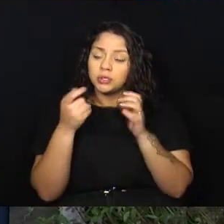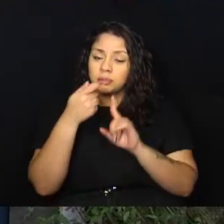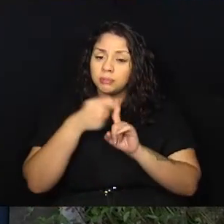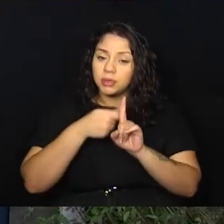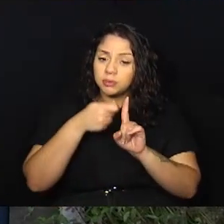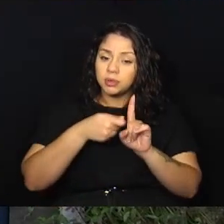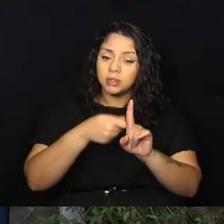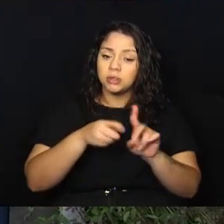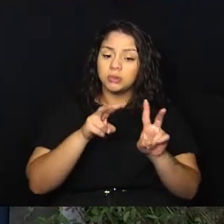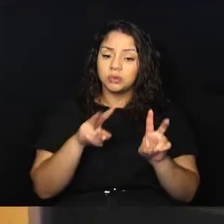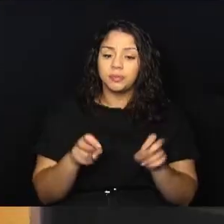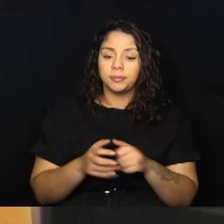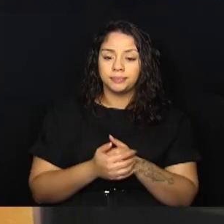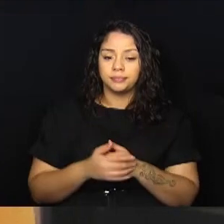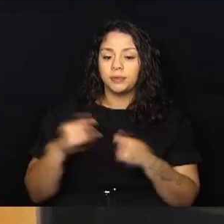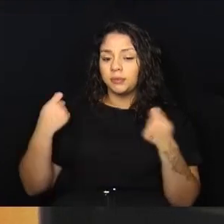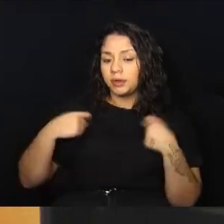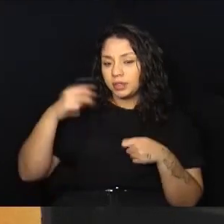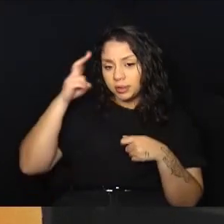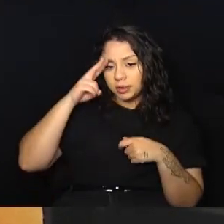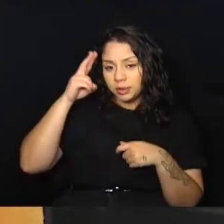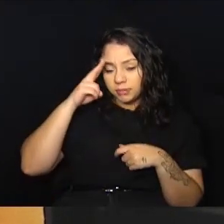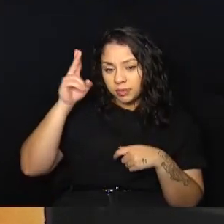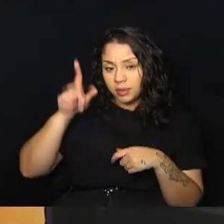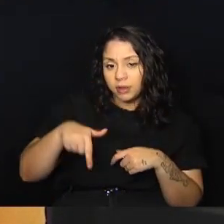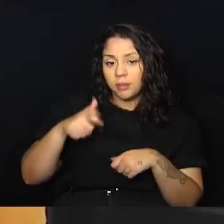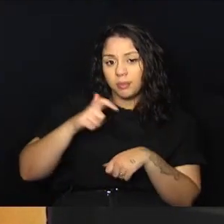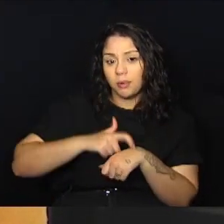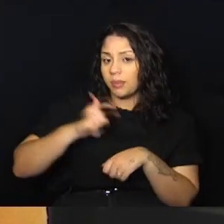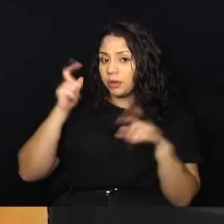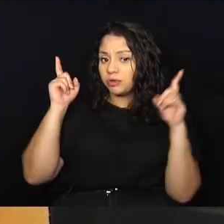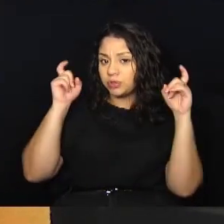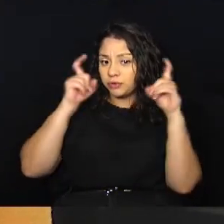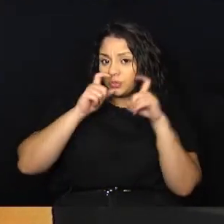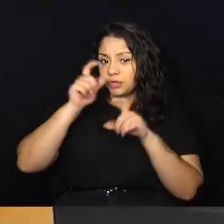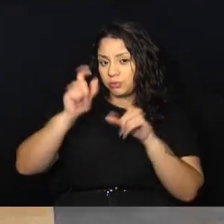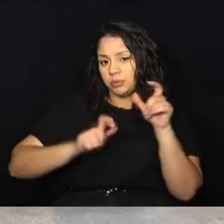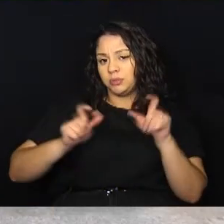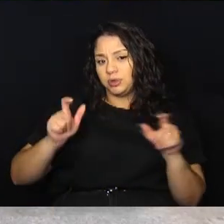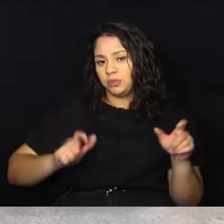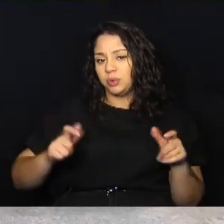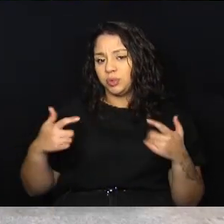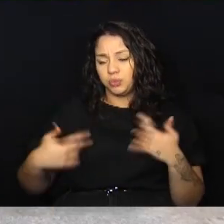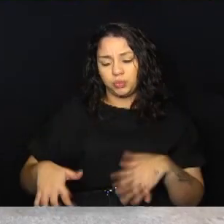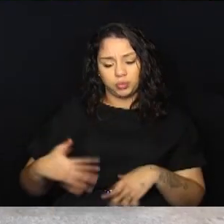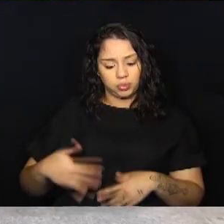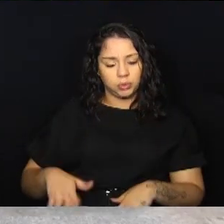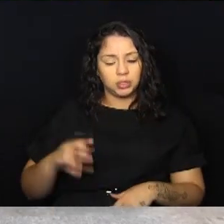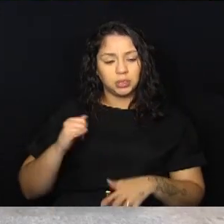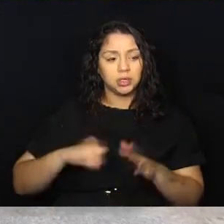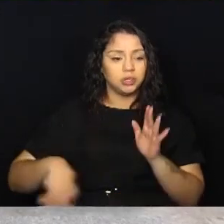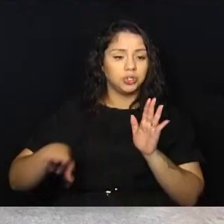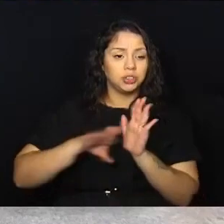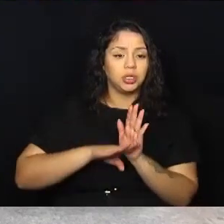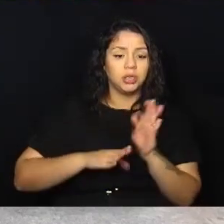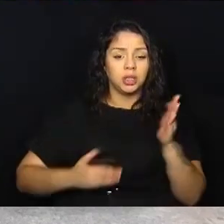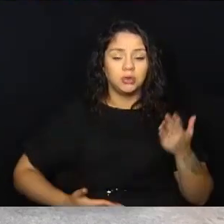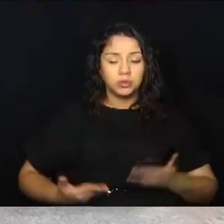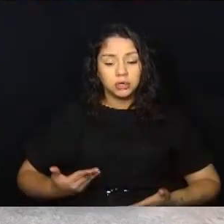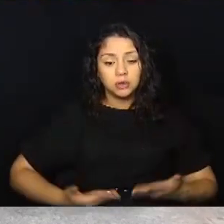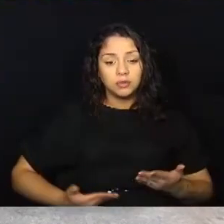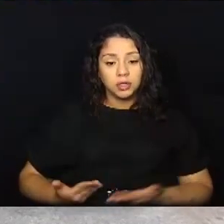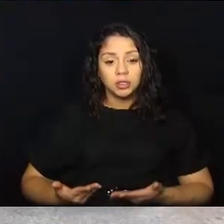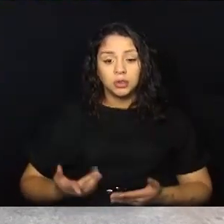mensais sobre o assunto. Eu acho que a gente precisa sempre lembrar que esse um momento muito duro, muito difícil para as pessoas. E quando